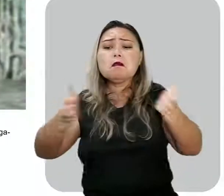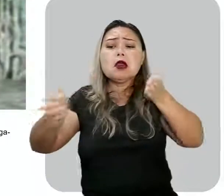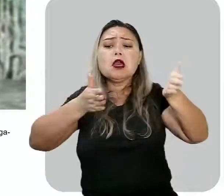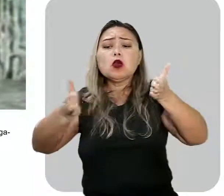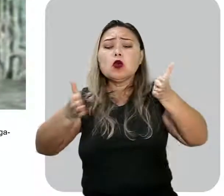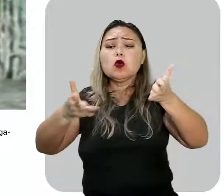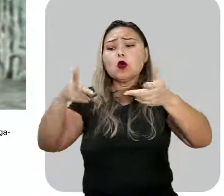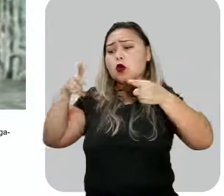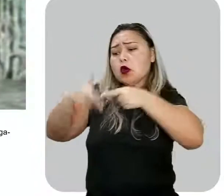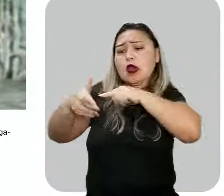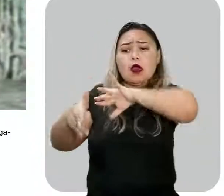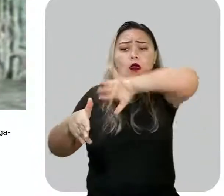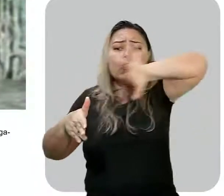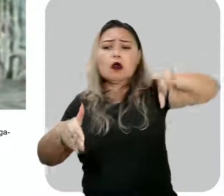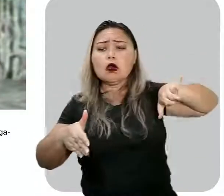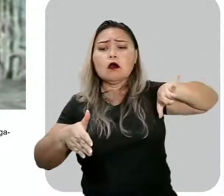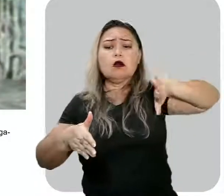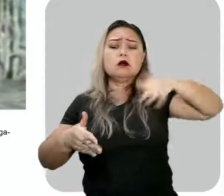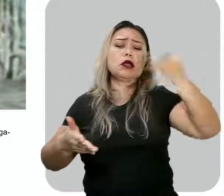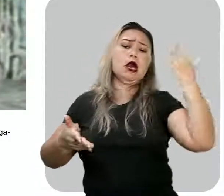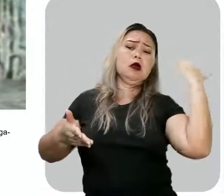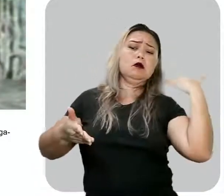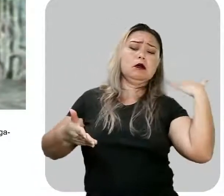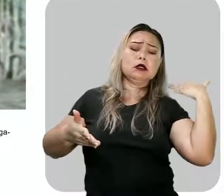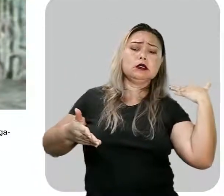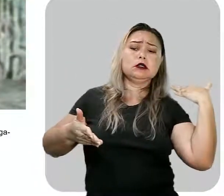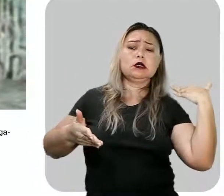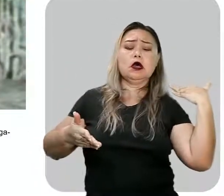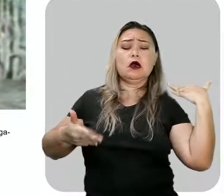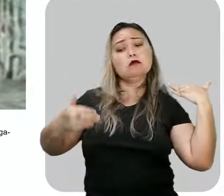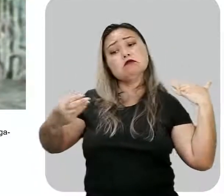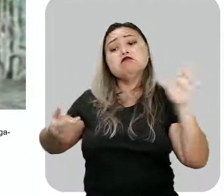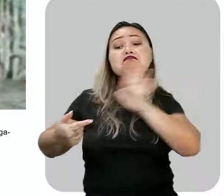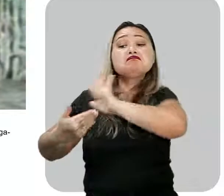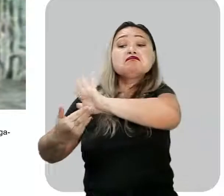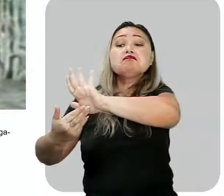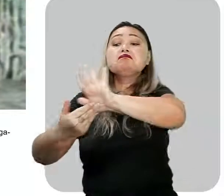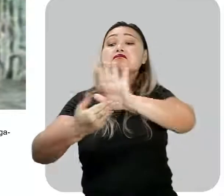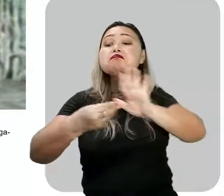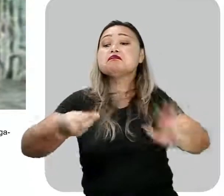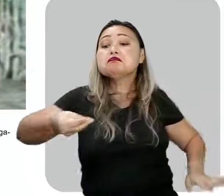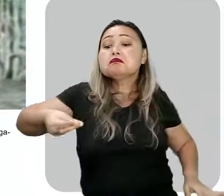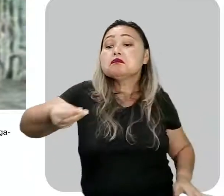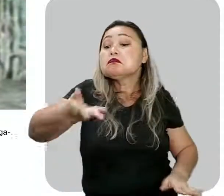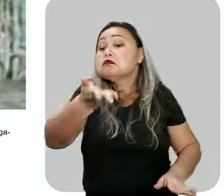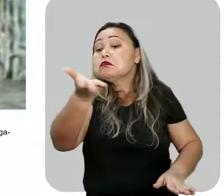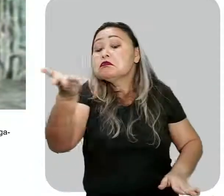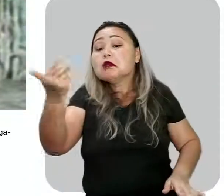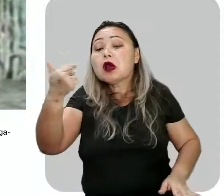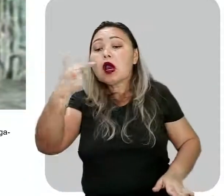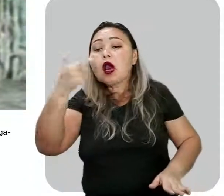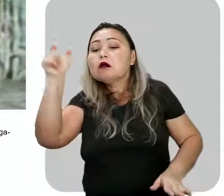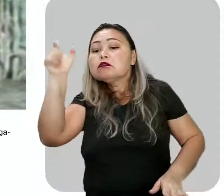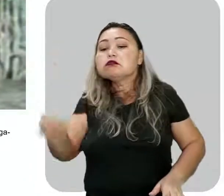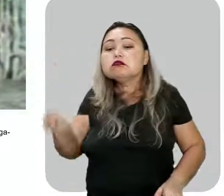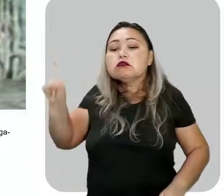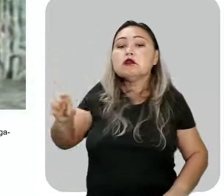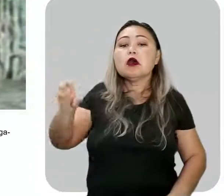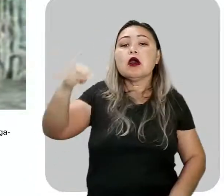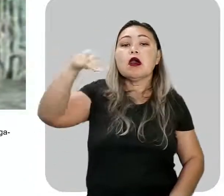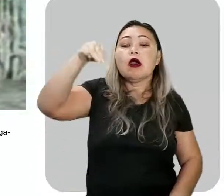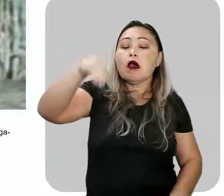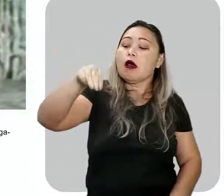né, com o que tinha de estética aí do passado e traz, através aí desse personagem,